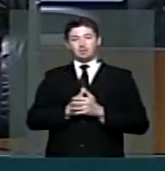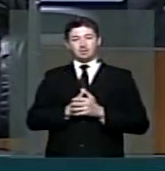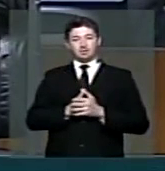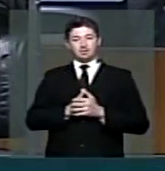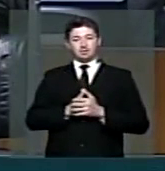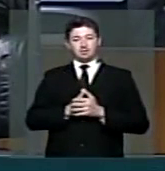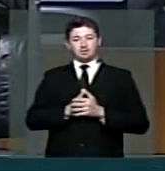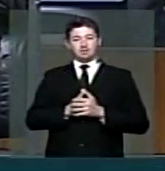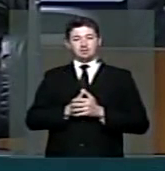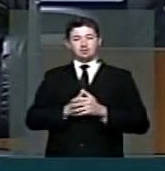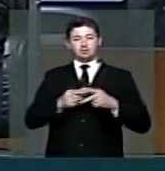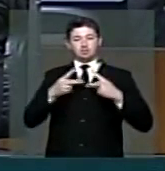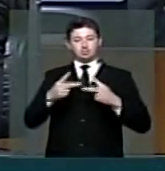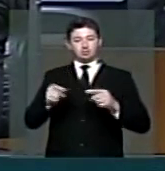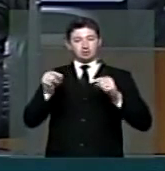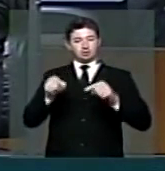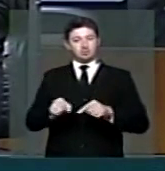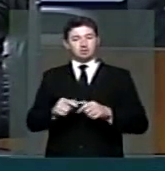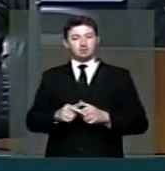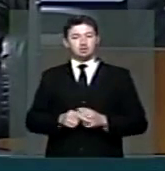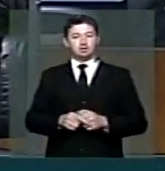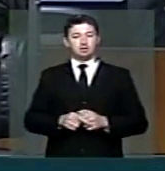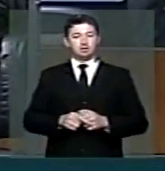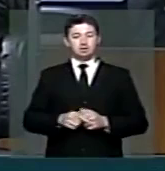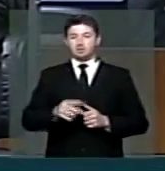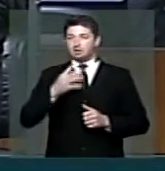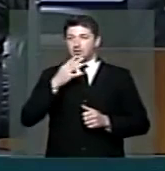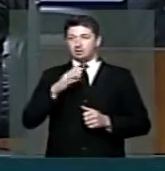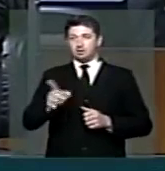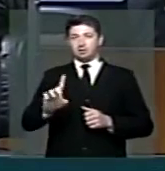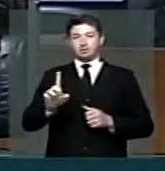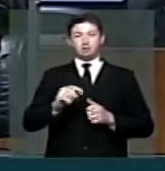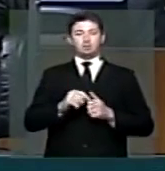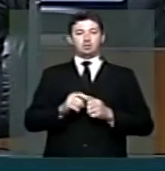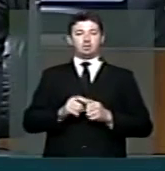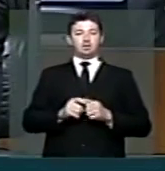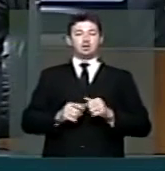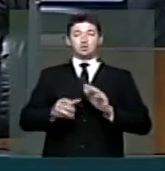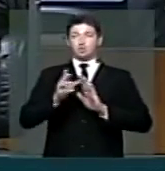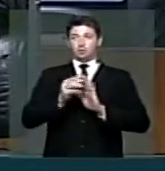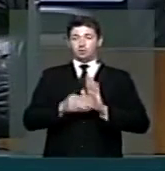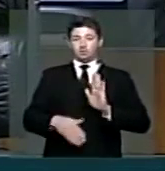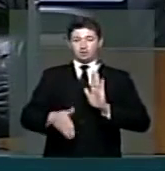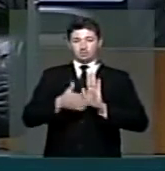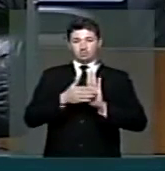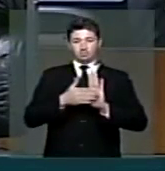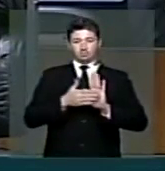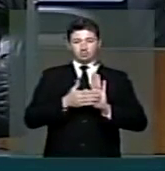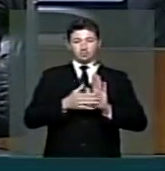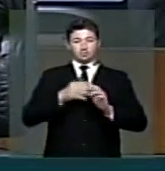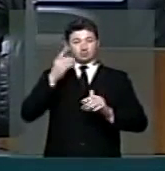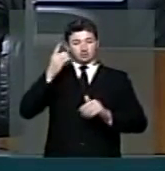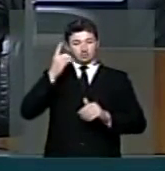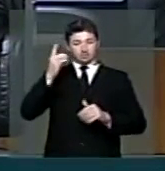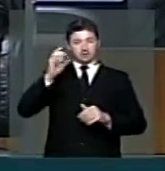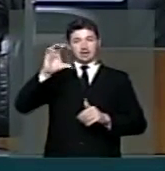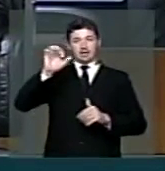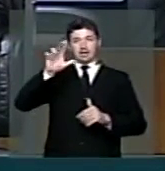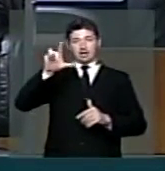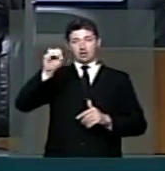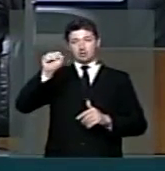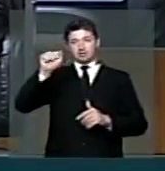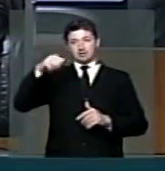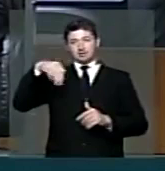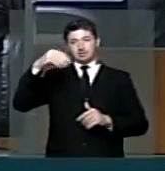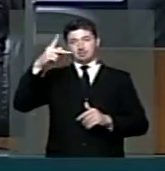deste projeto, desconhece o conteúdo da proposta defendida pelo deputado Carlos Sampaio.